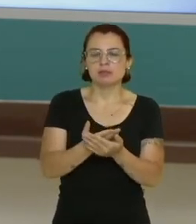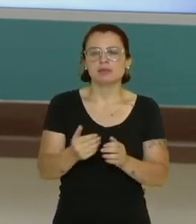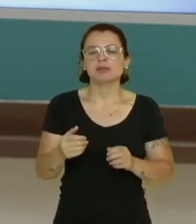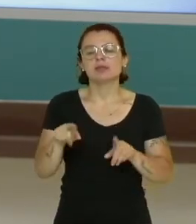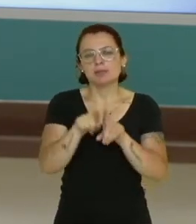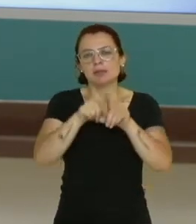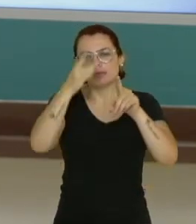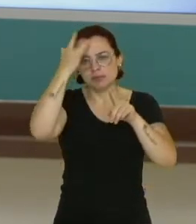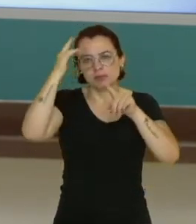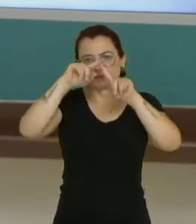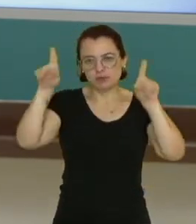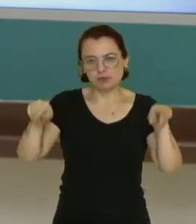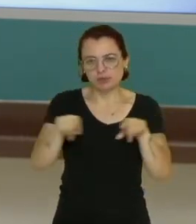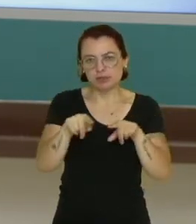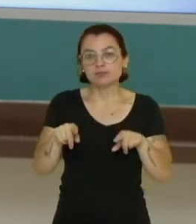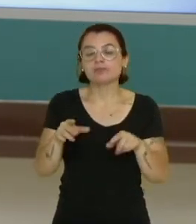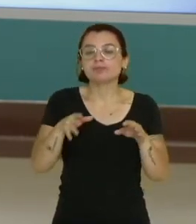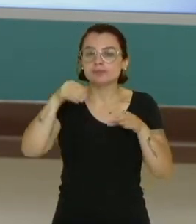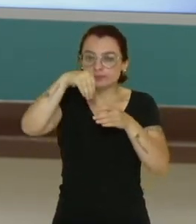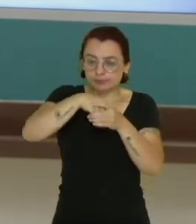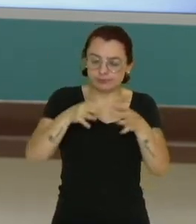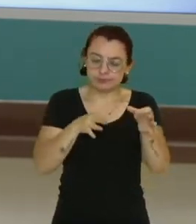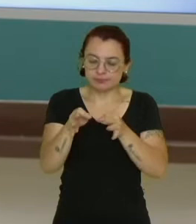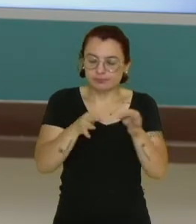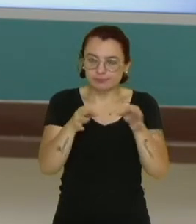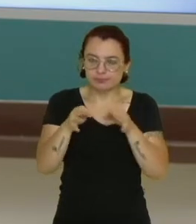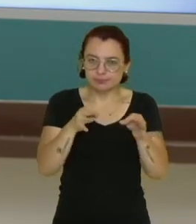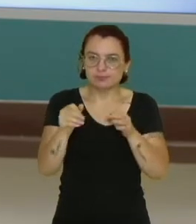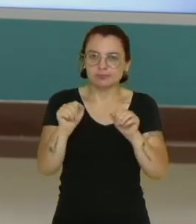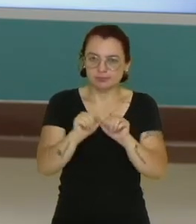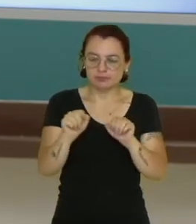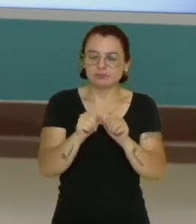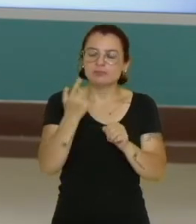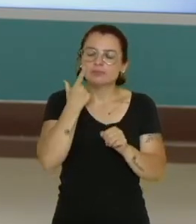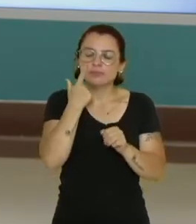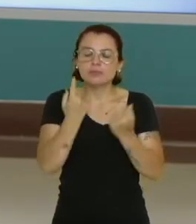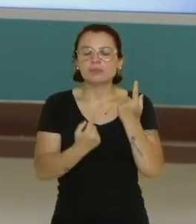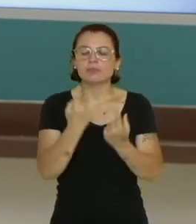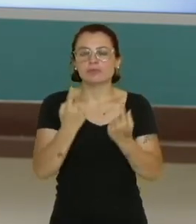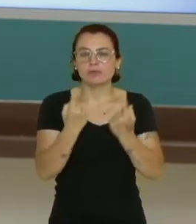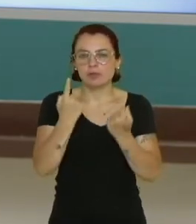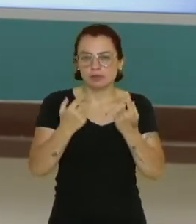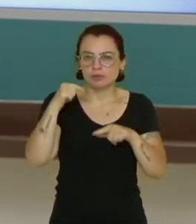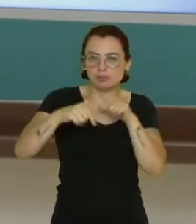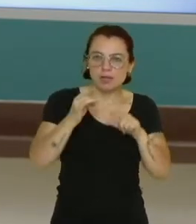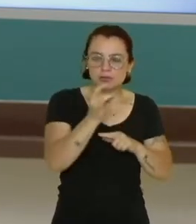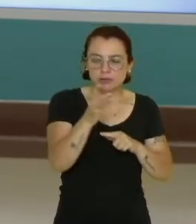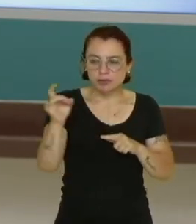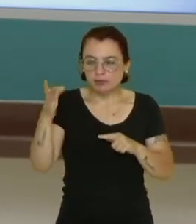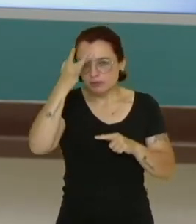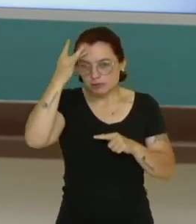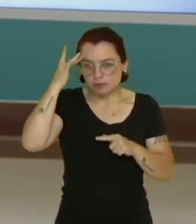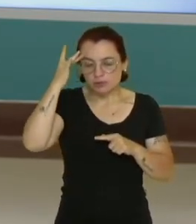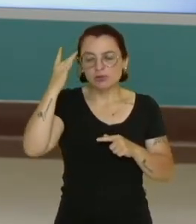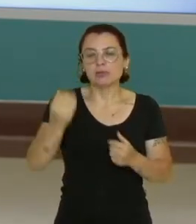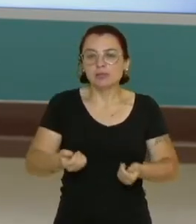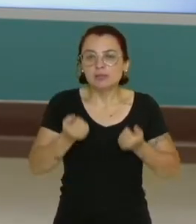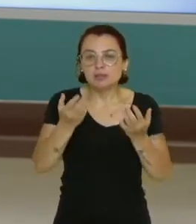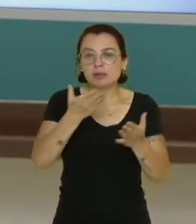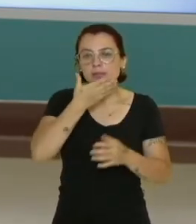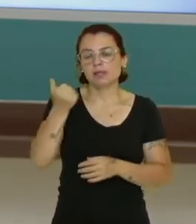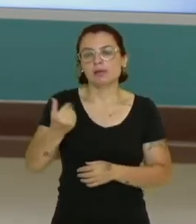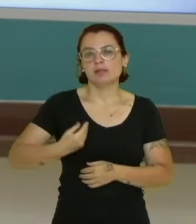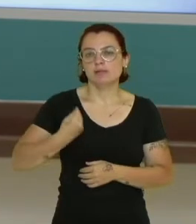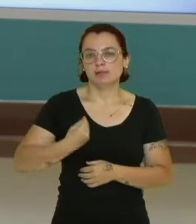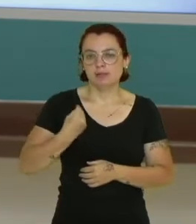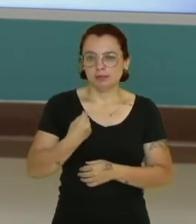funcionários. Num plano de ação, nós temos que saber exatamente qual é a função de cada um deles para estabelecer aí o melhor convívio